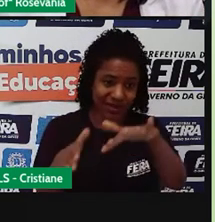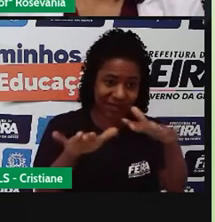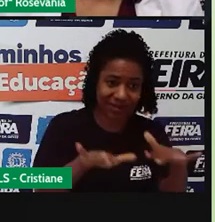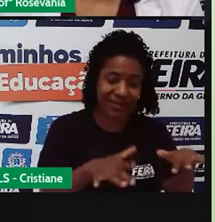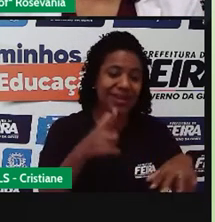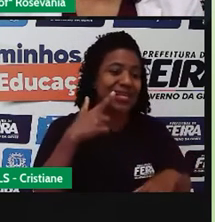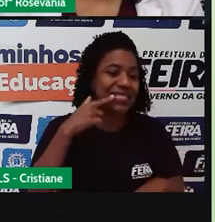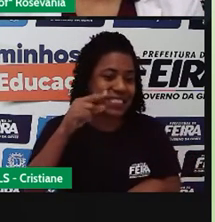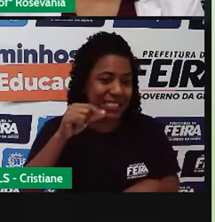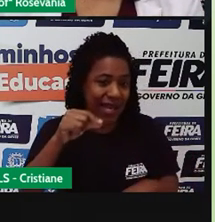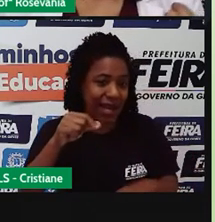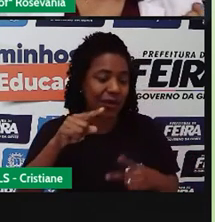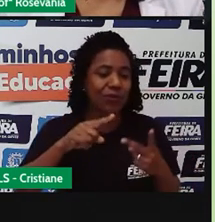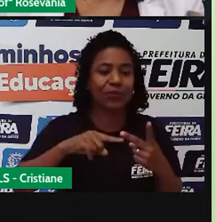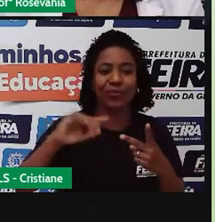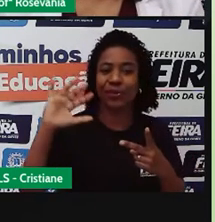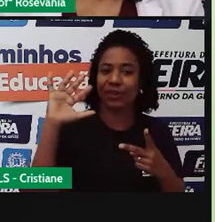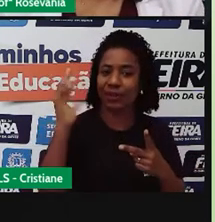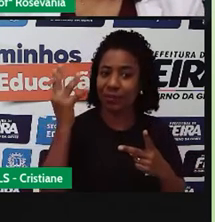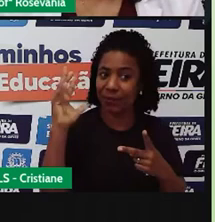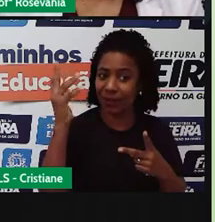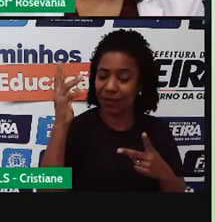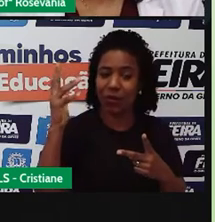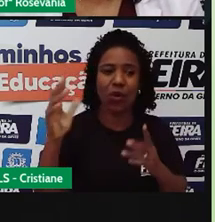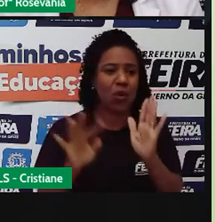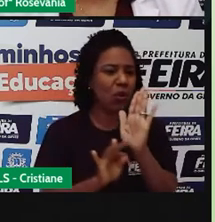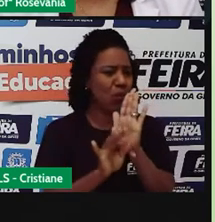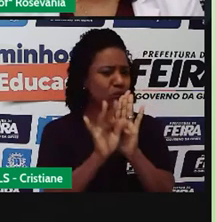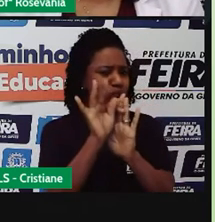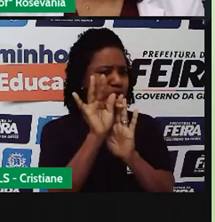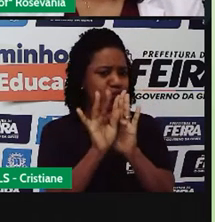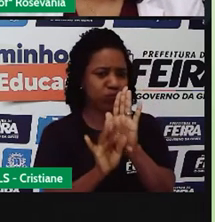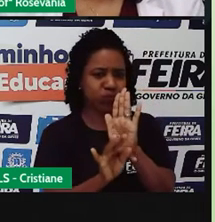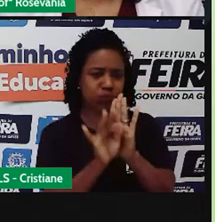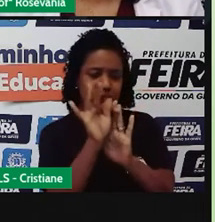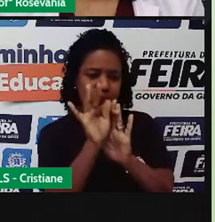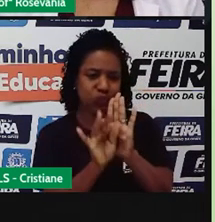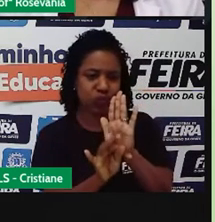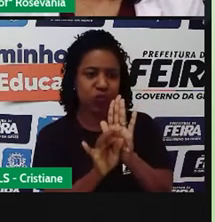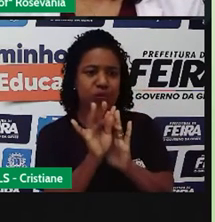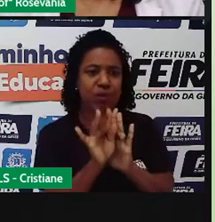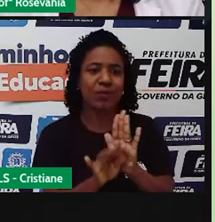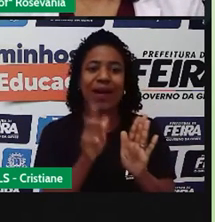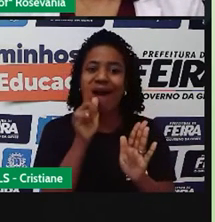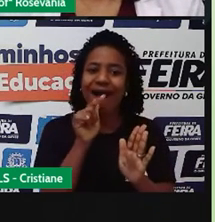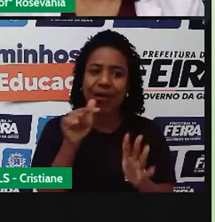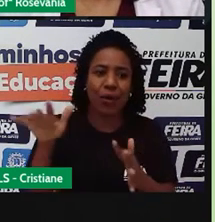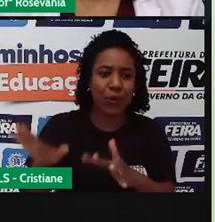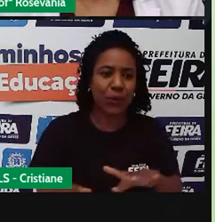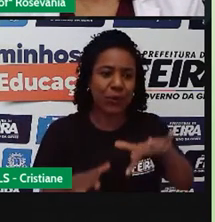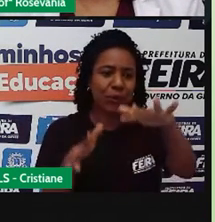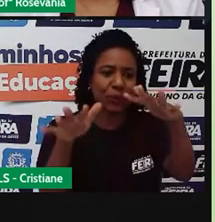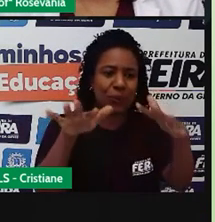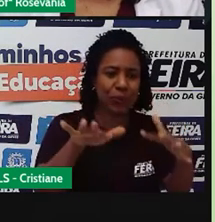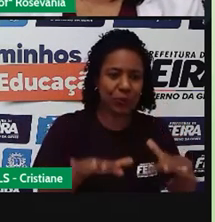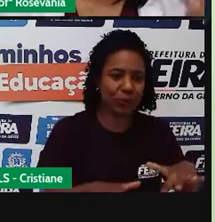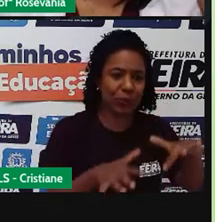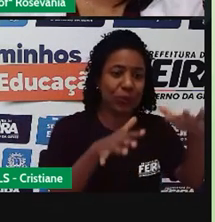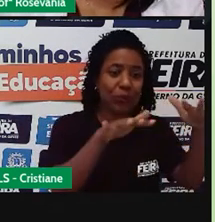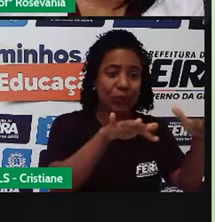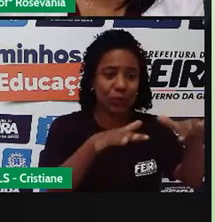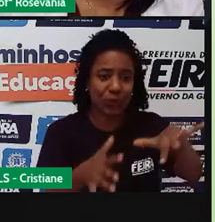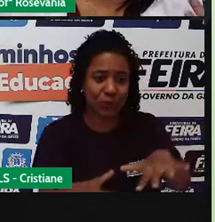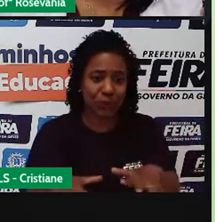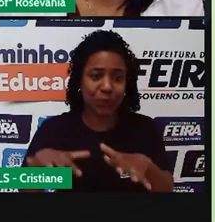né, das temperaturas, a questão, né, do próprio regime das águas e tudo, então a gente vai perceber e